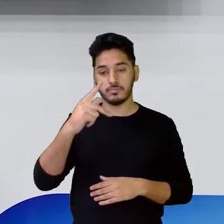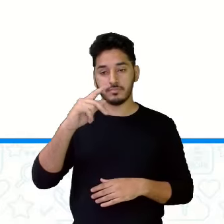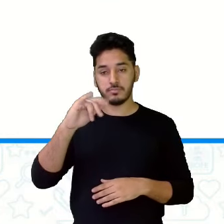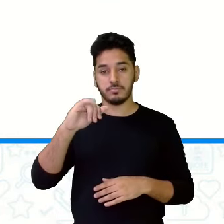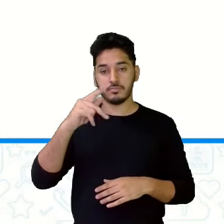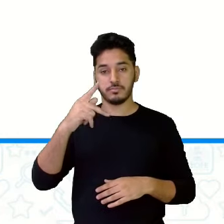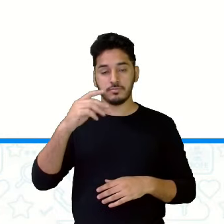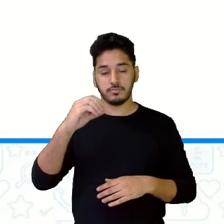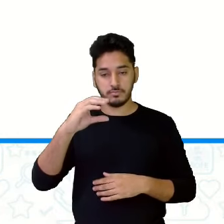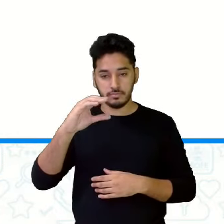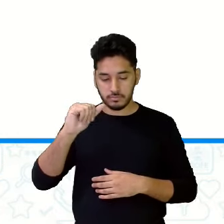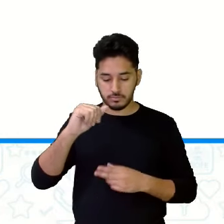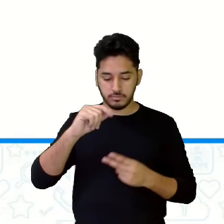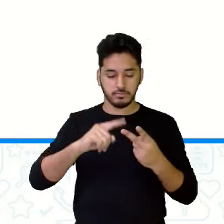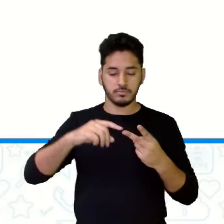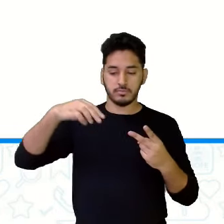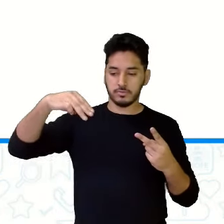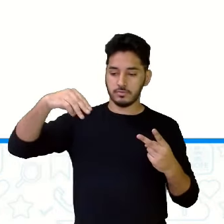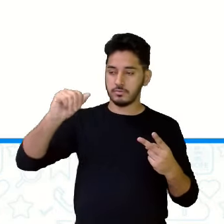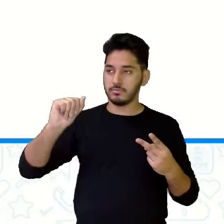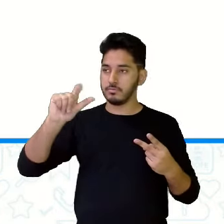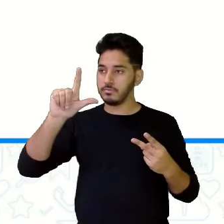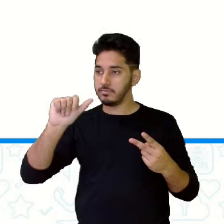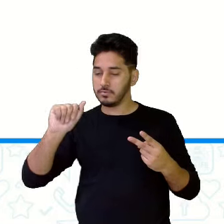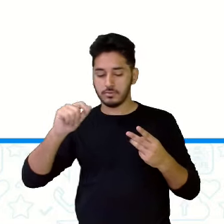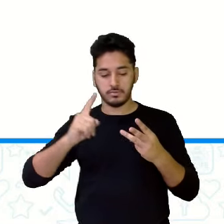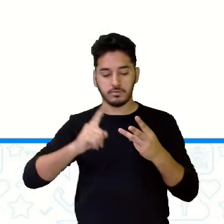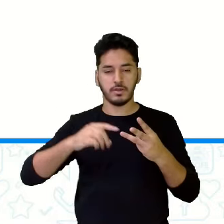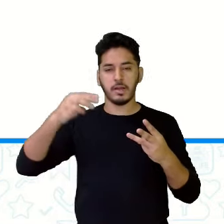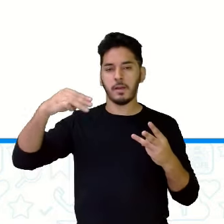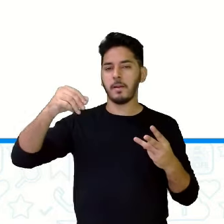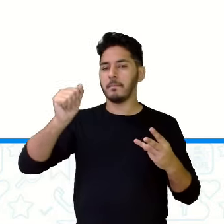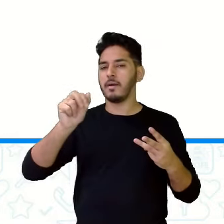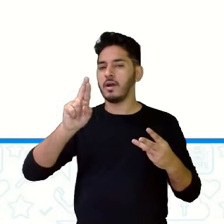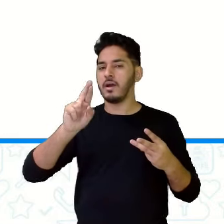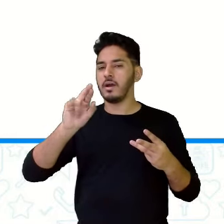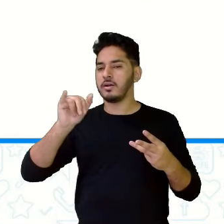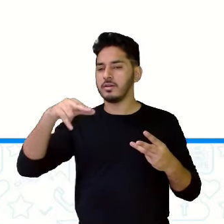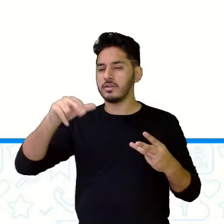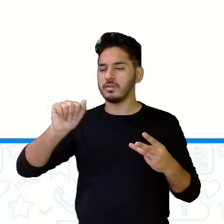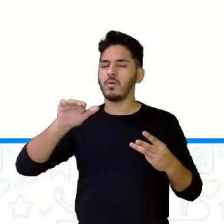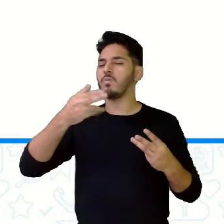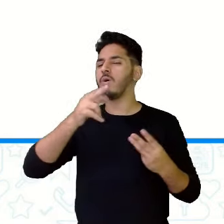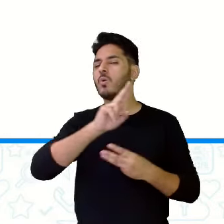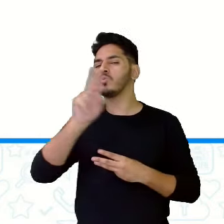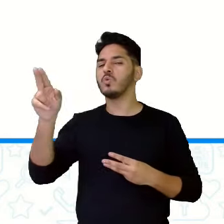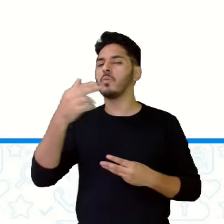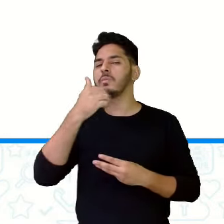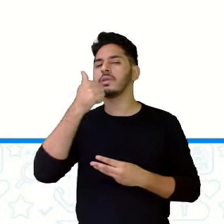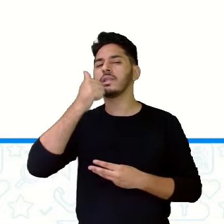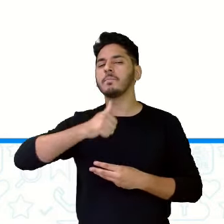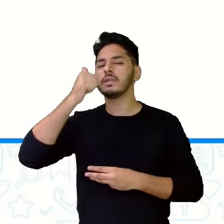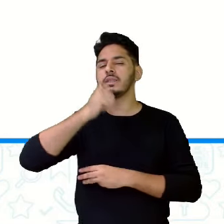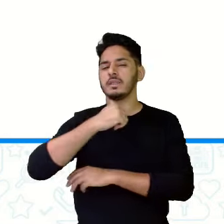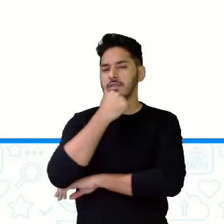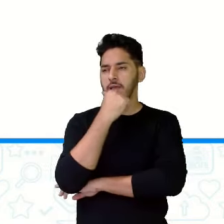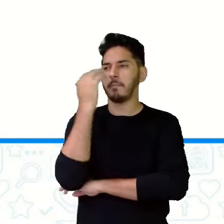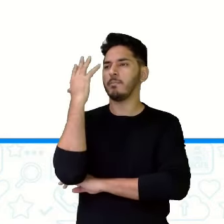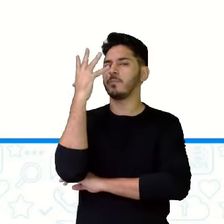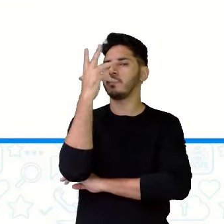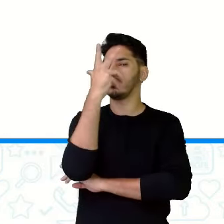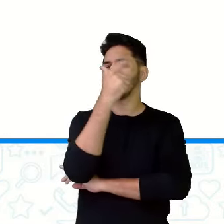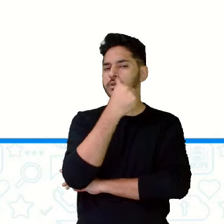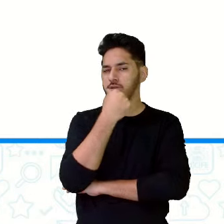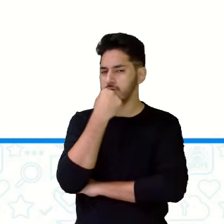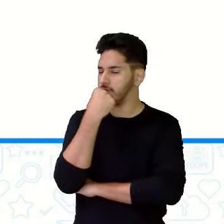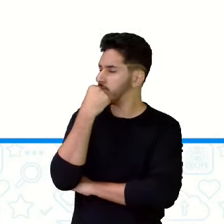Pipoca, mala, marina. Qual é o nome dessa menina bonita? Qual é nome próprio dessa menina bonita